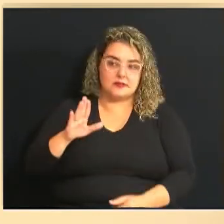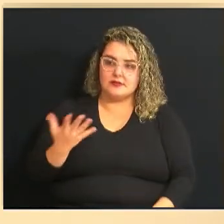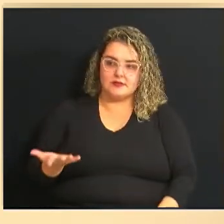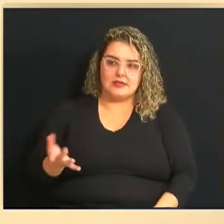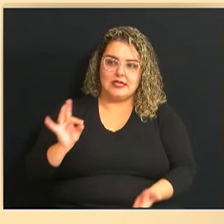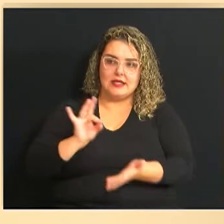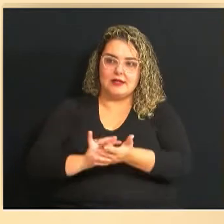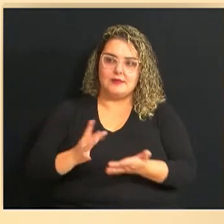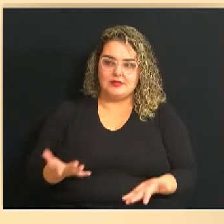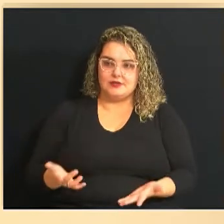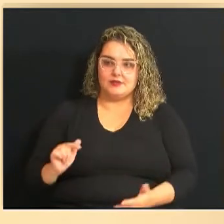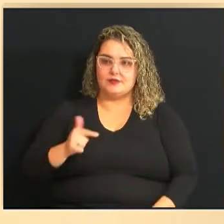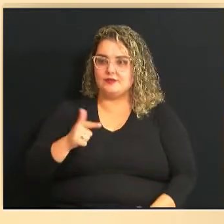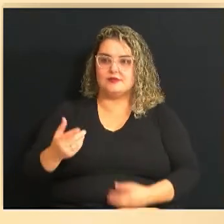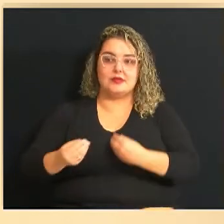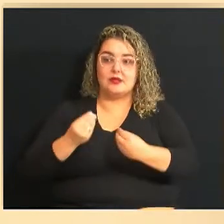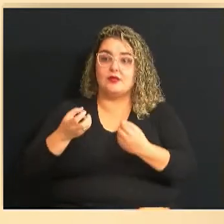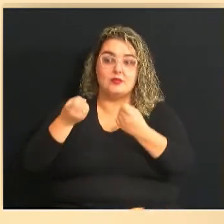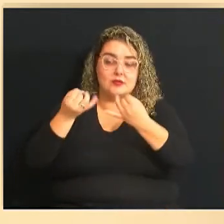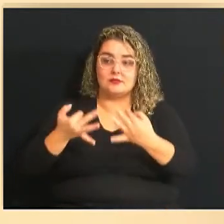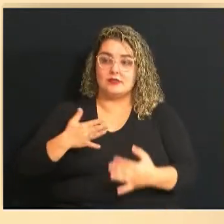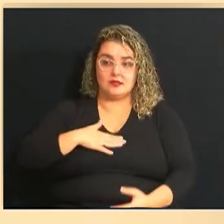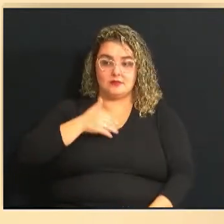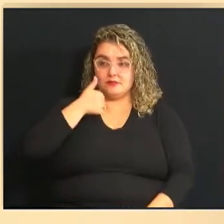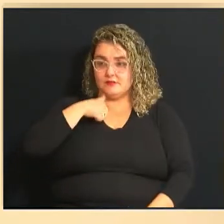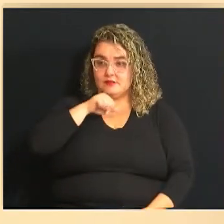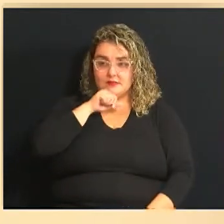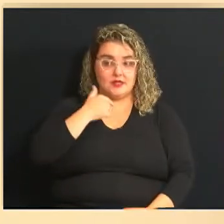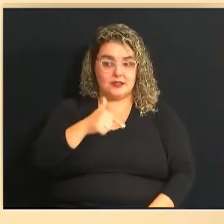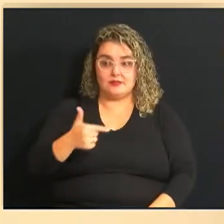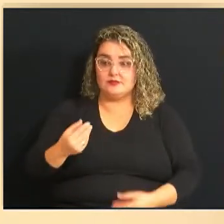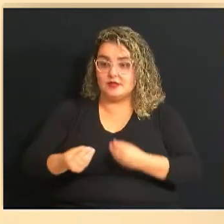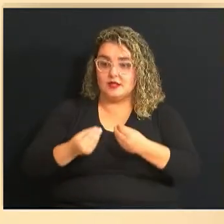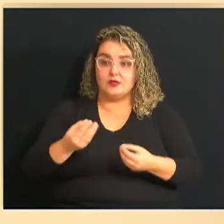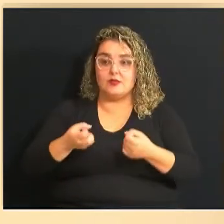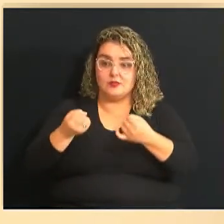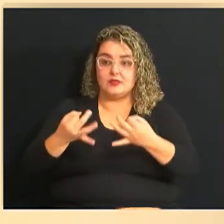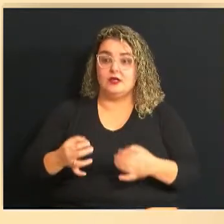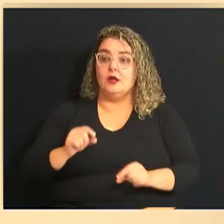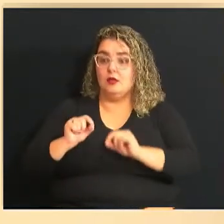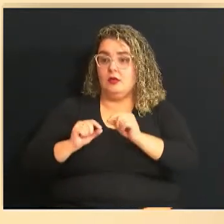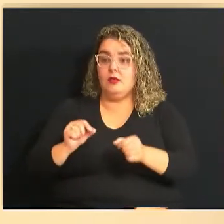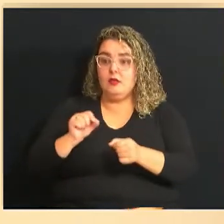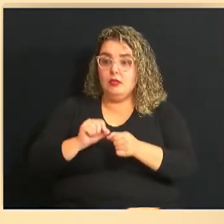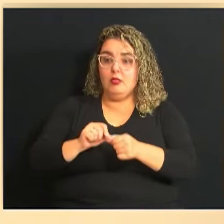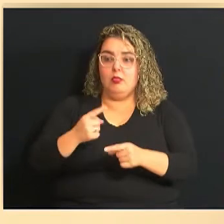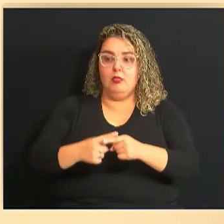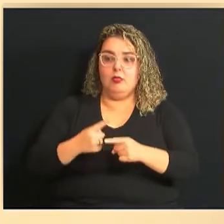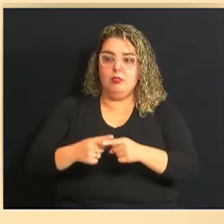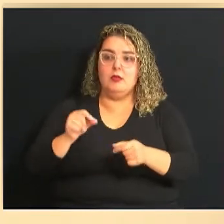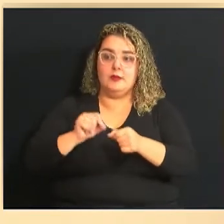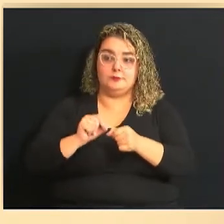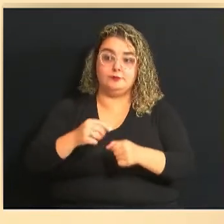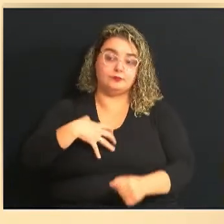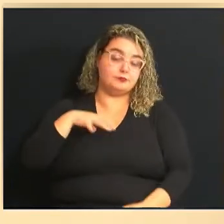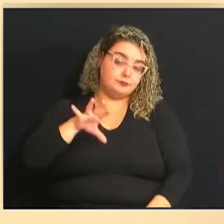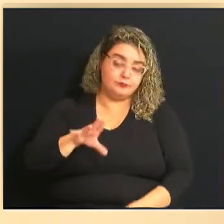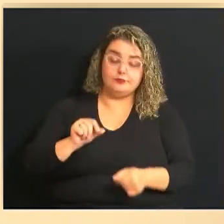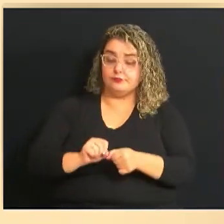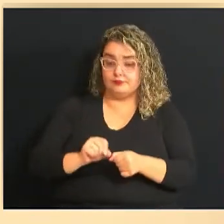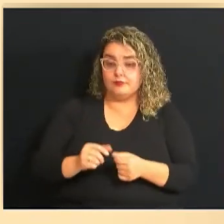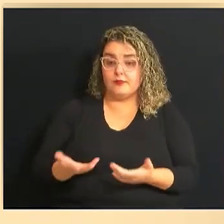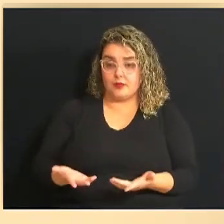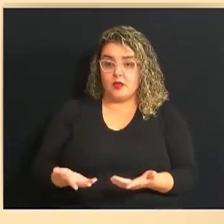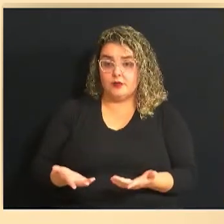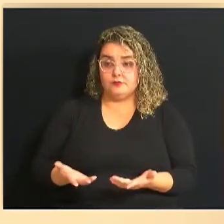muito mais. É realmente, a gente fala, não tem como explicar a minha mãe, não tem como explicar o que ela fazia, por que ela fazia,